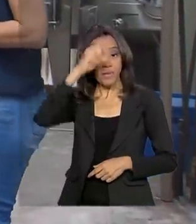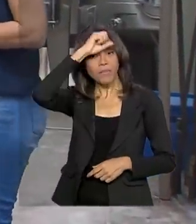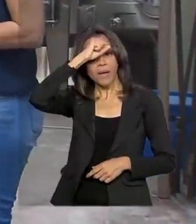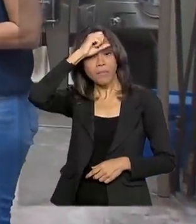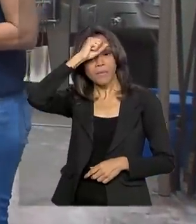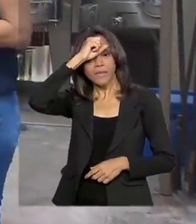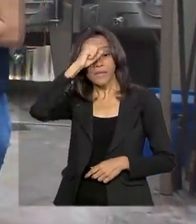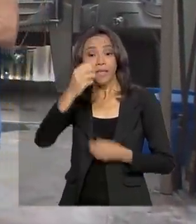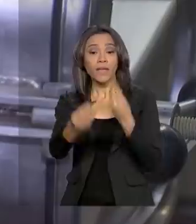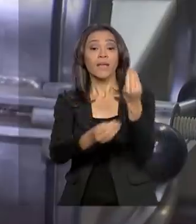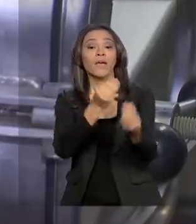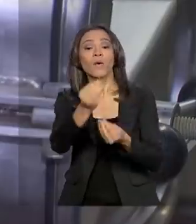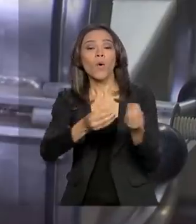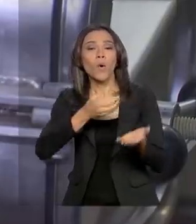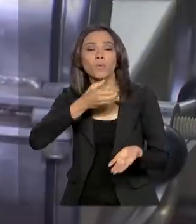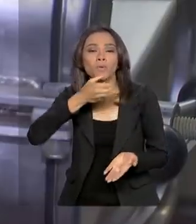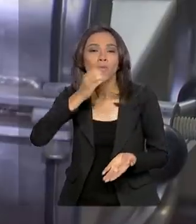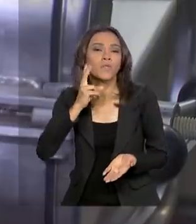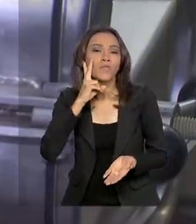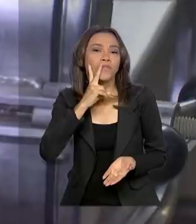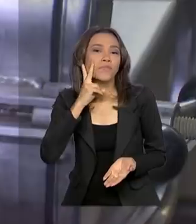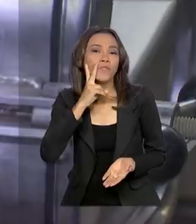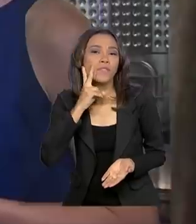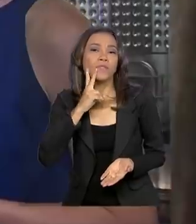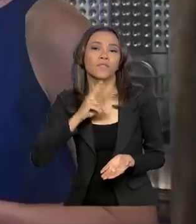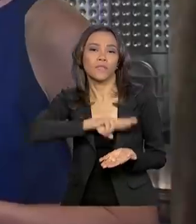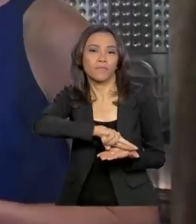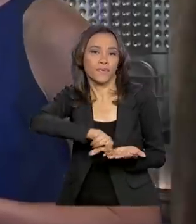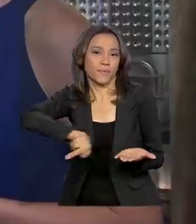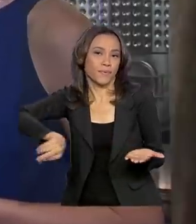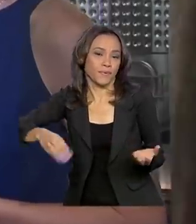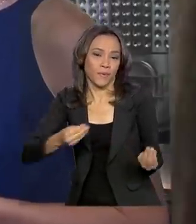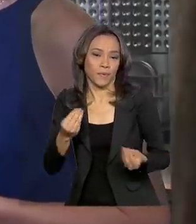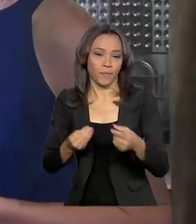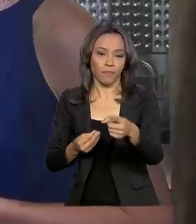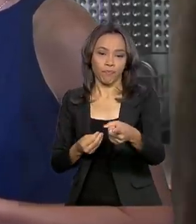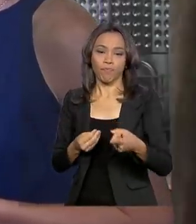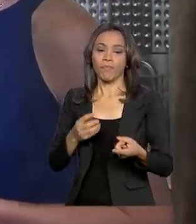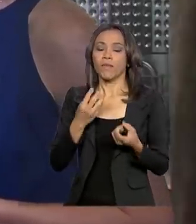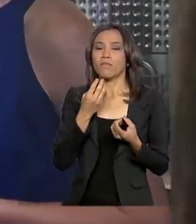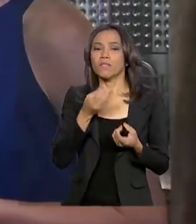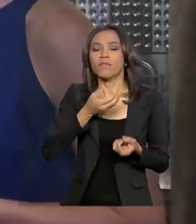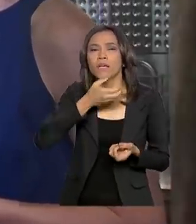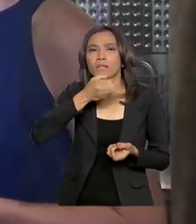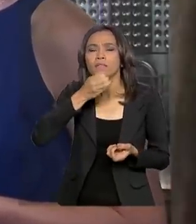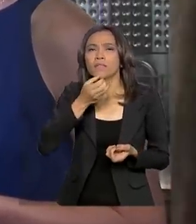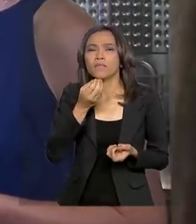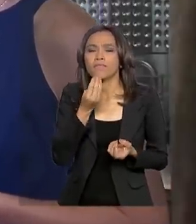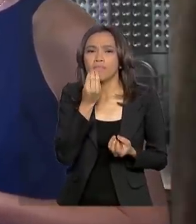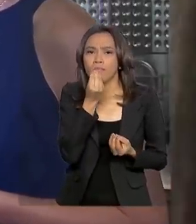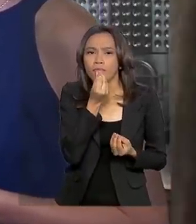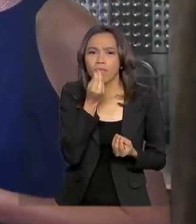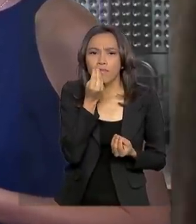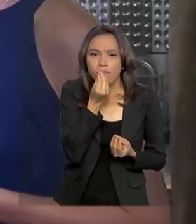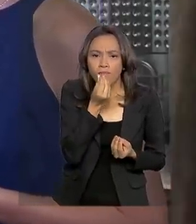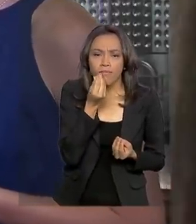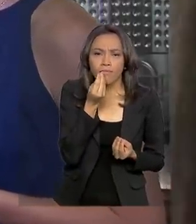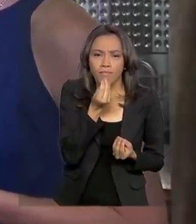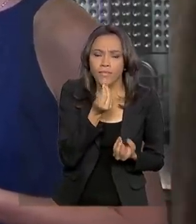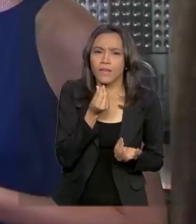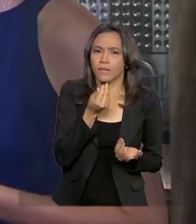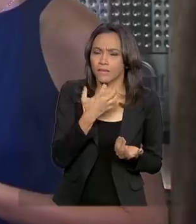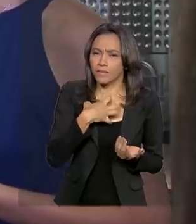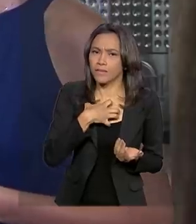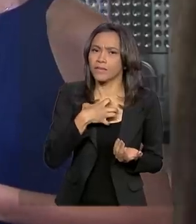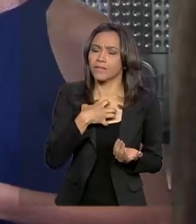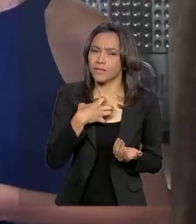sobre como degustar o vinho e todos os sabores da bebida. A gente vai sentir o corpo, estrutura do vinho e depois saboreá-lo e